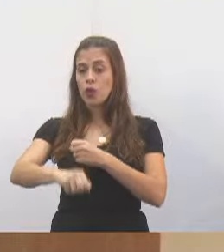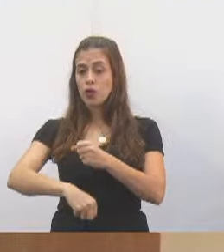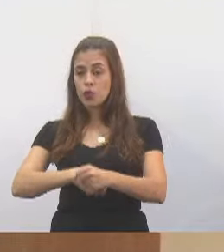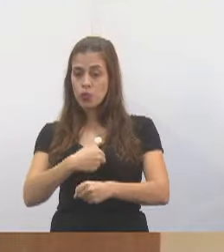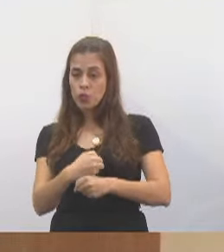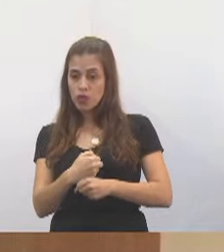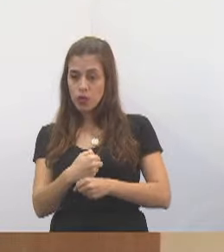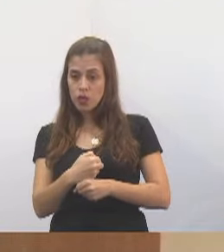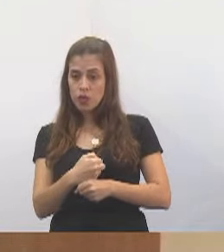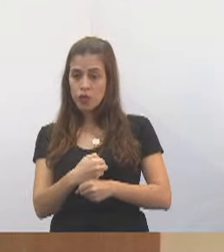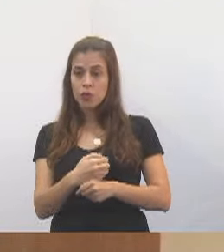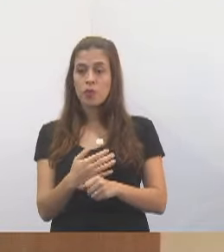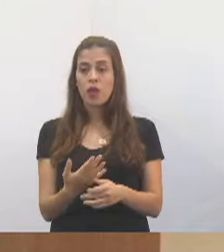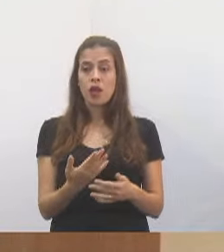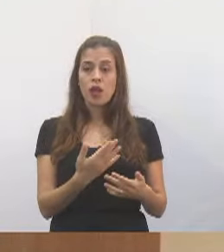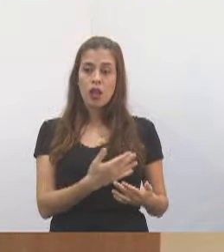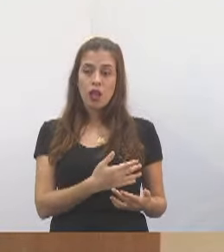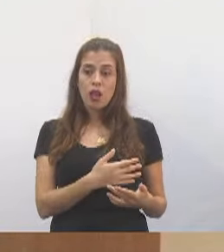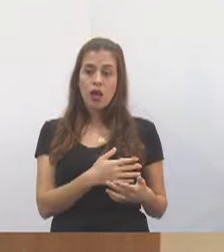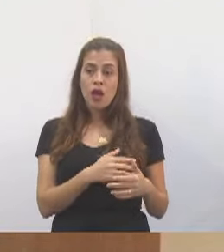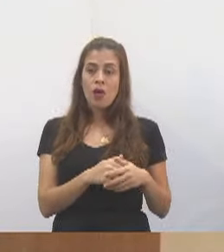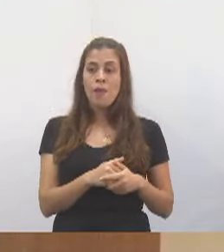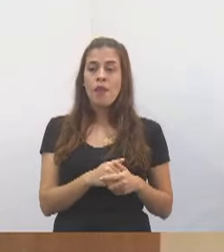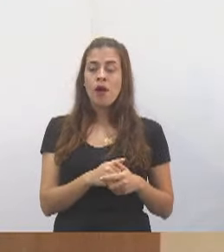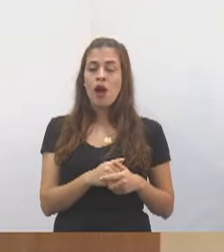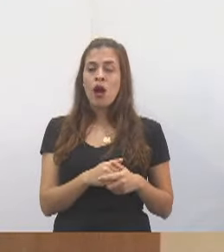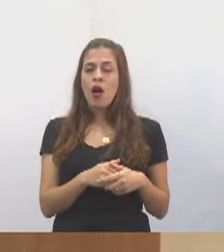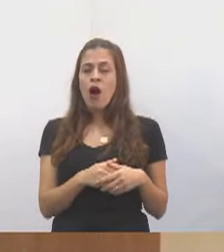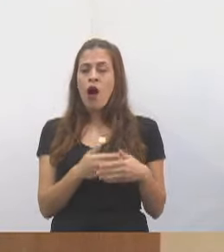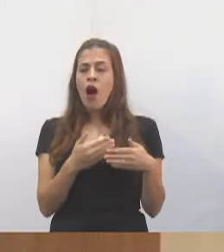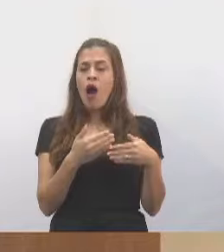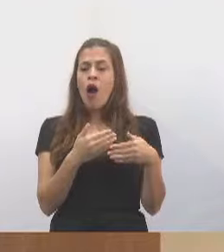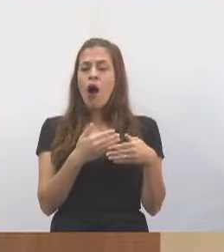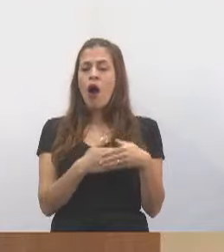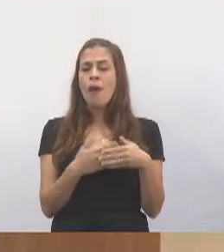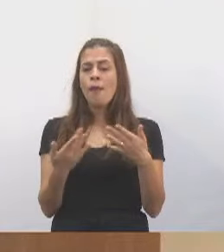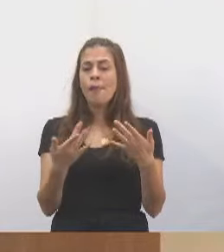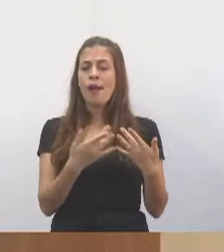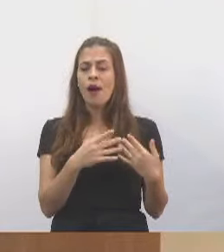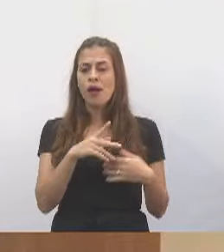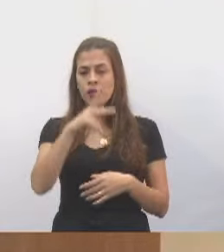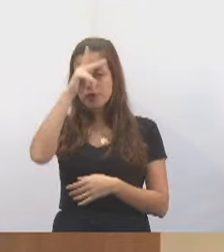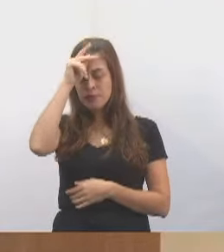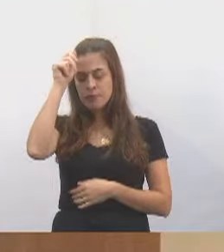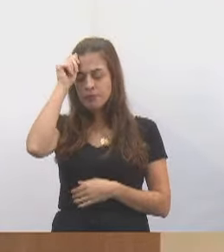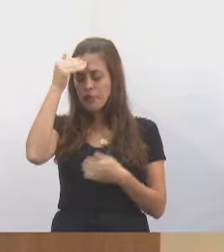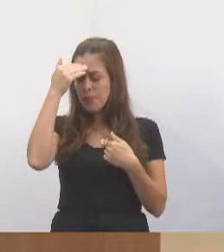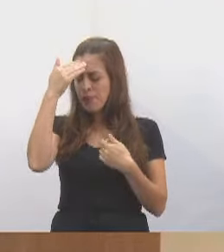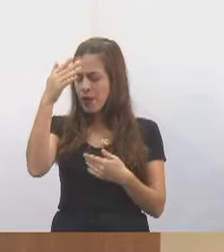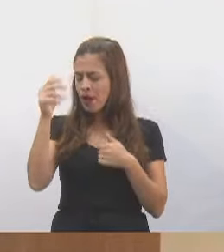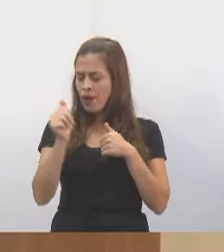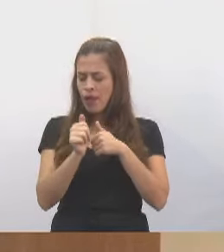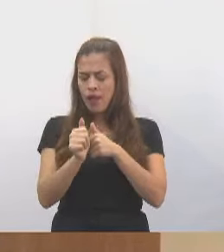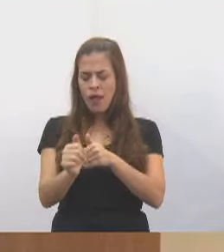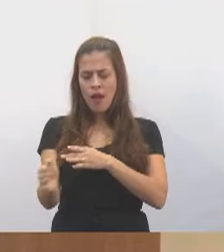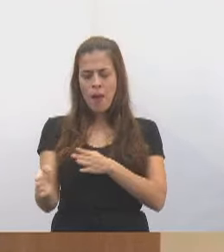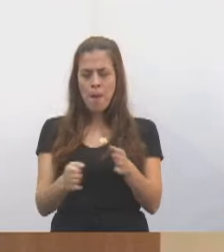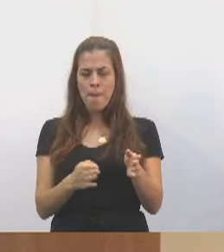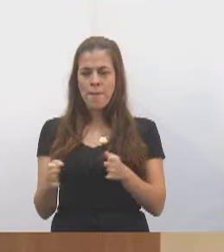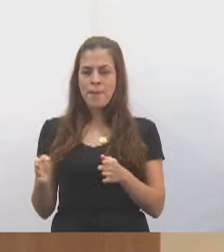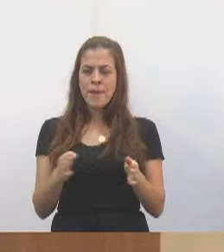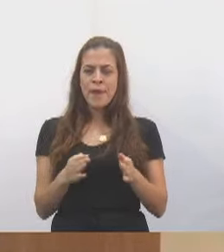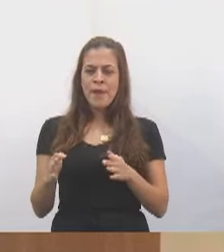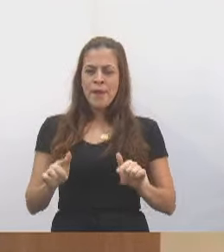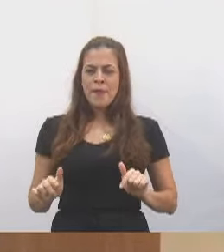essa questão do caixa da Prefeitura. Muito obrigado. Você que tem acompanhado nosso mandato. Nós vamos continuar aqui